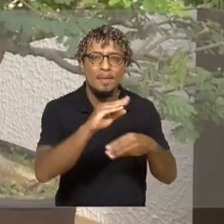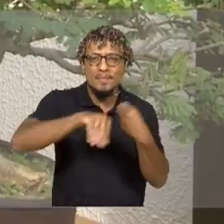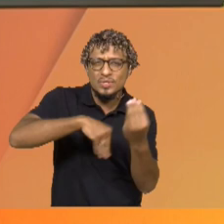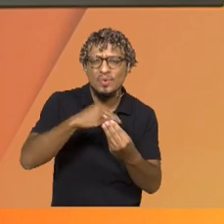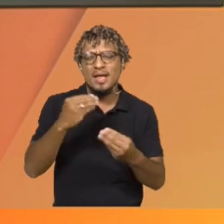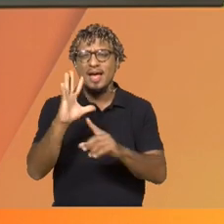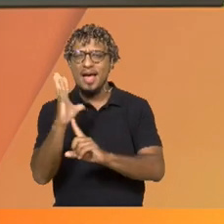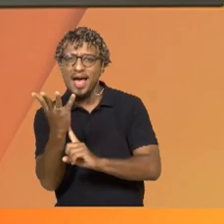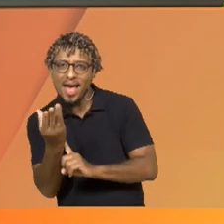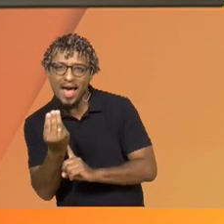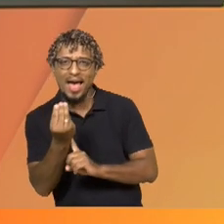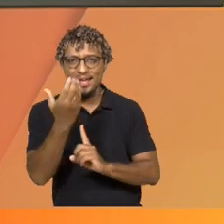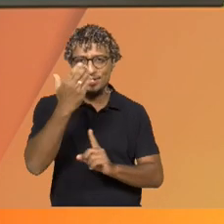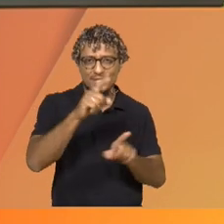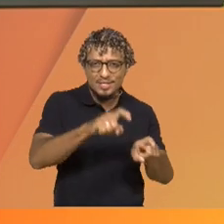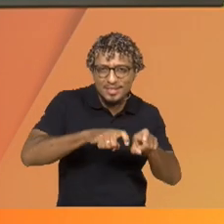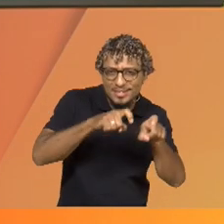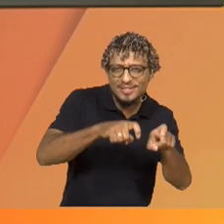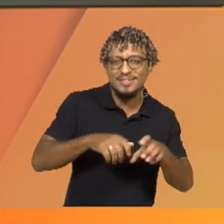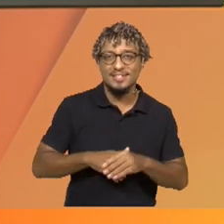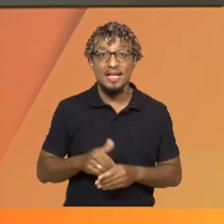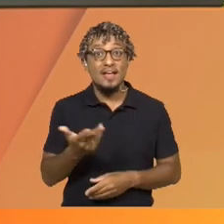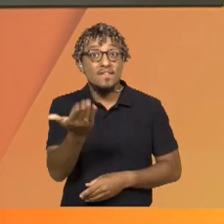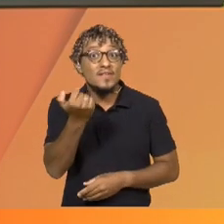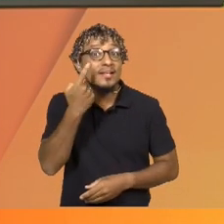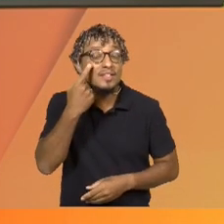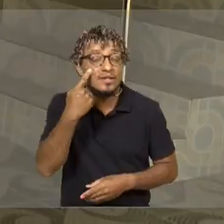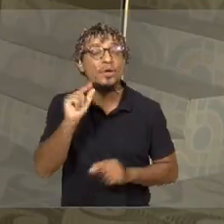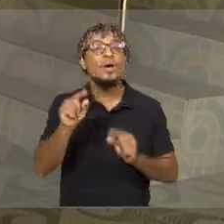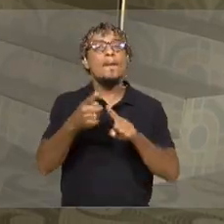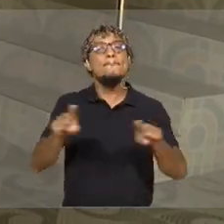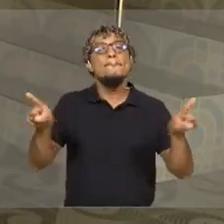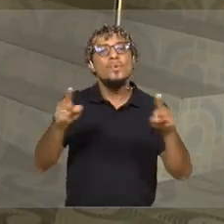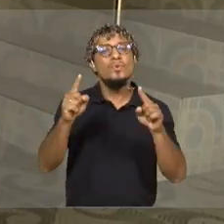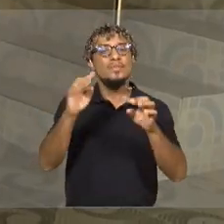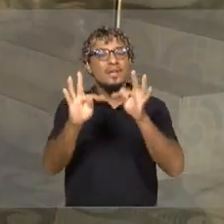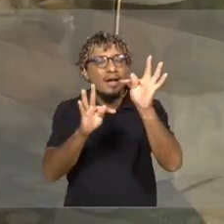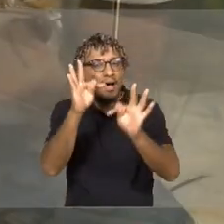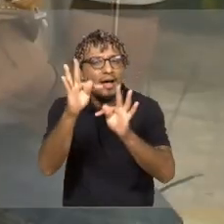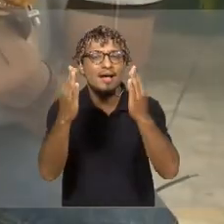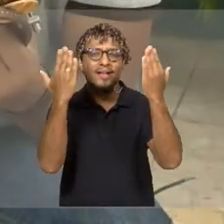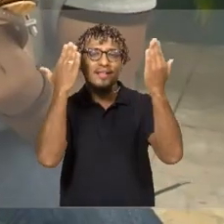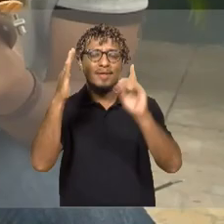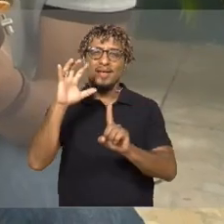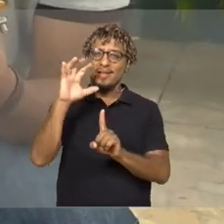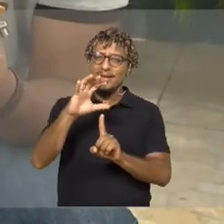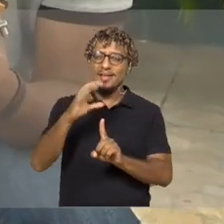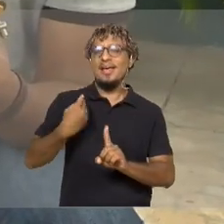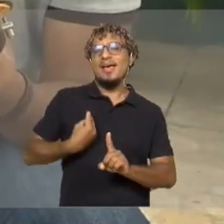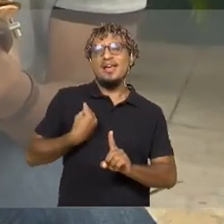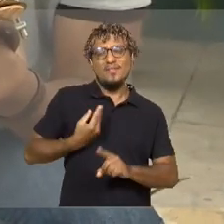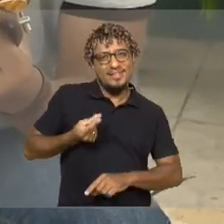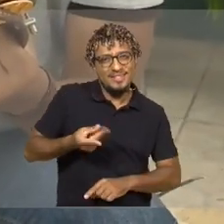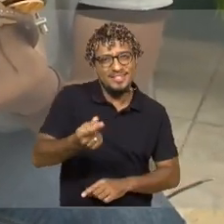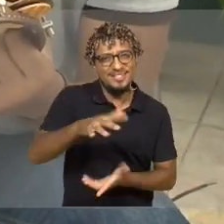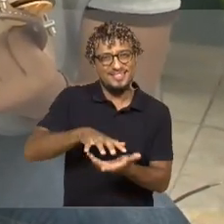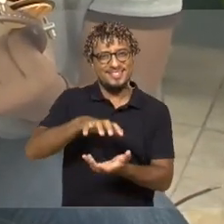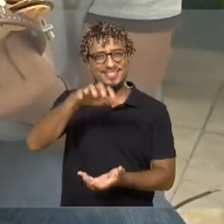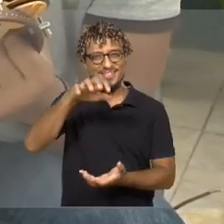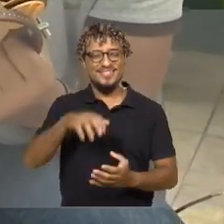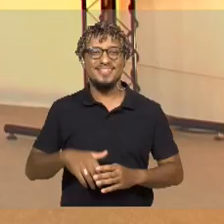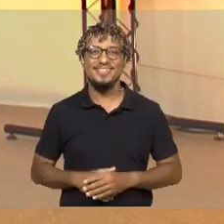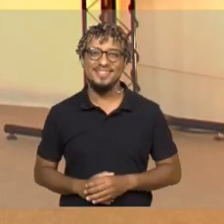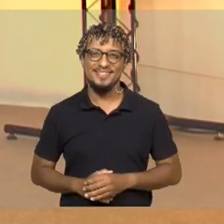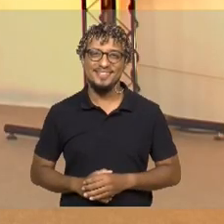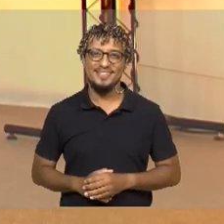agricultura. E descubra os benefícios da musicoterapia e sua influência na longevidade ativa dos idosos.